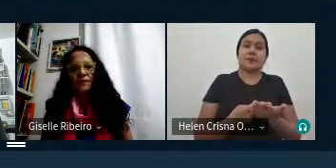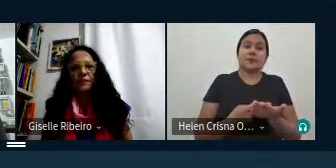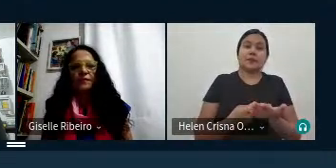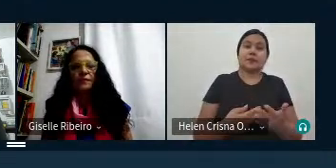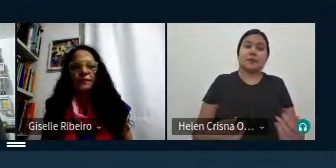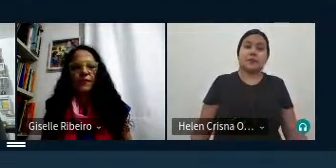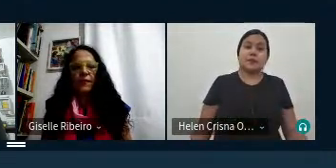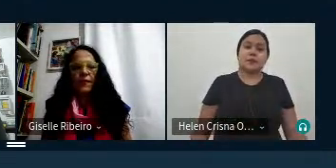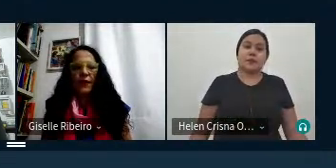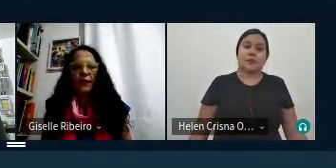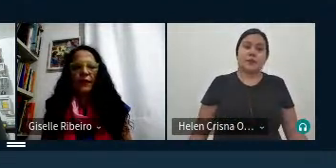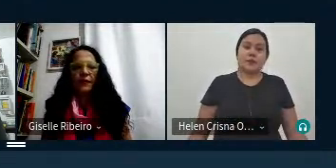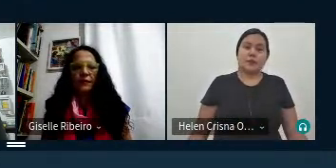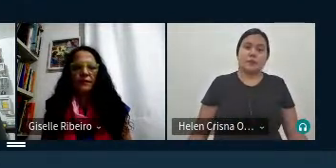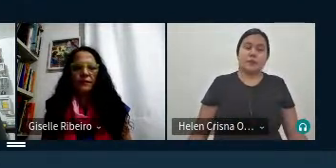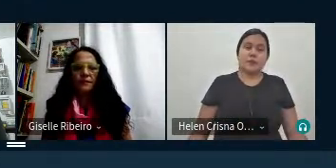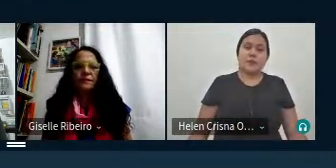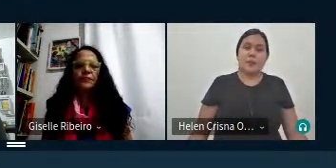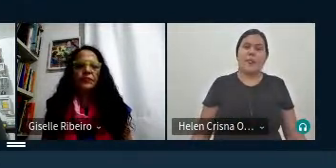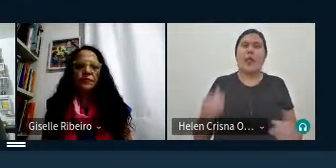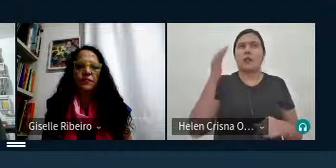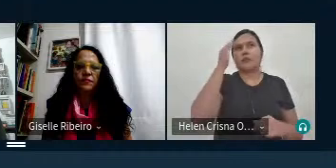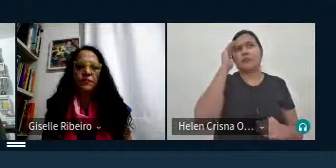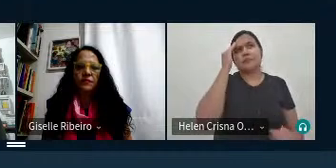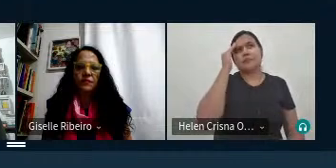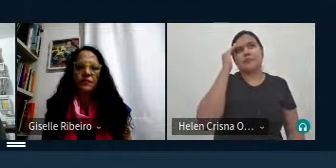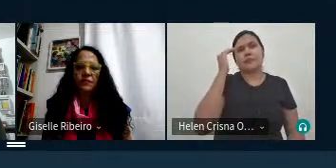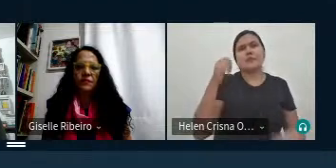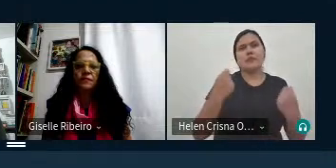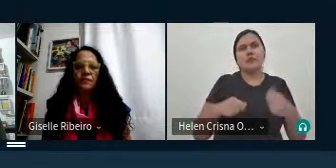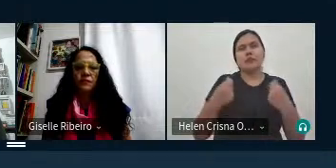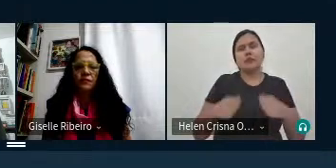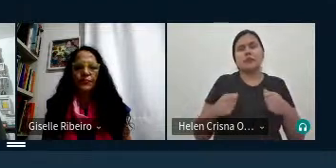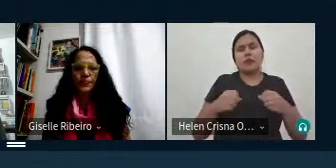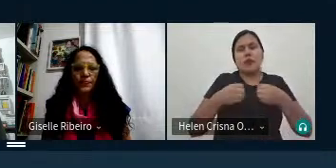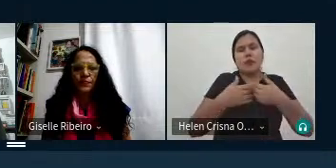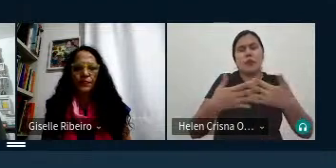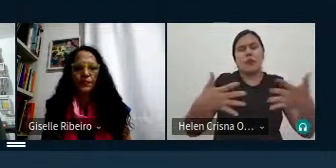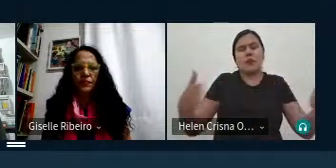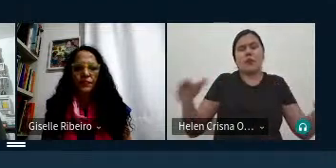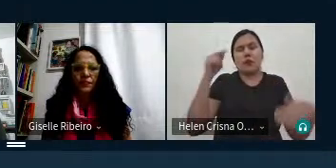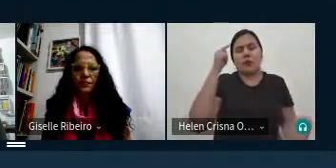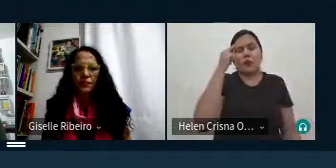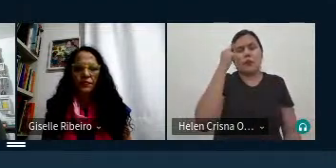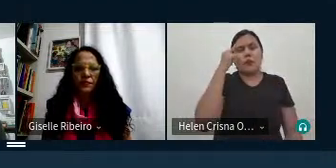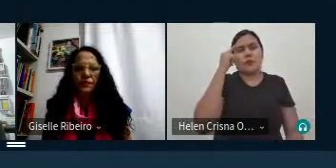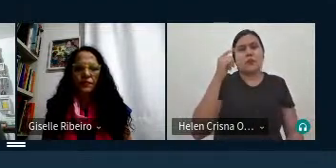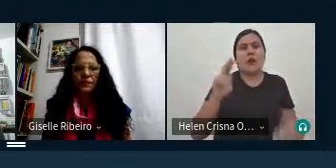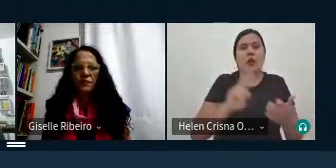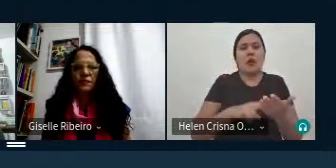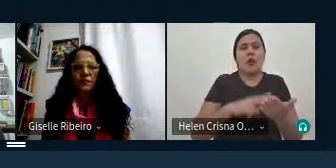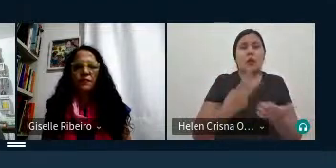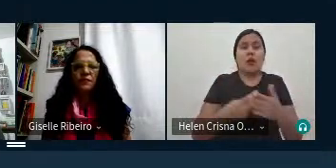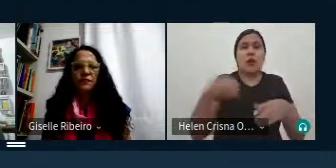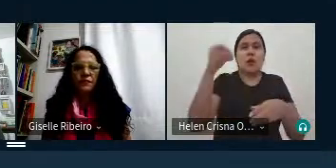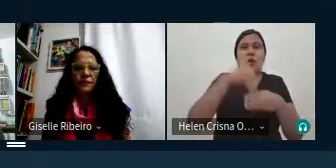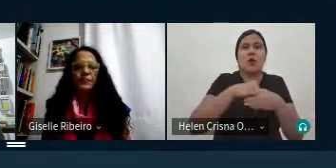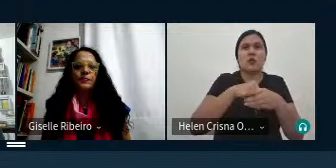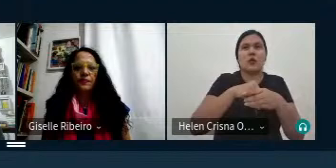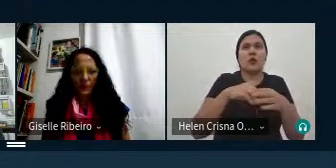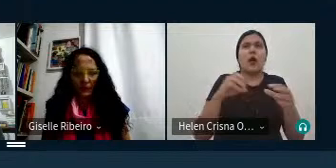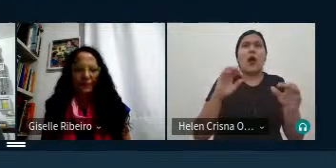e essa compreensão a gente precisa ampliar essa ideia da tradução dentro das próprias